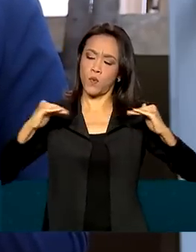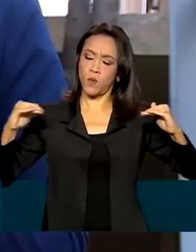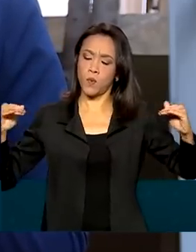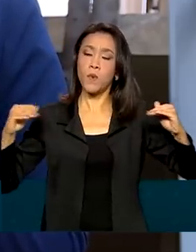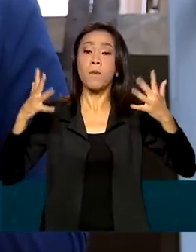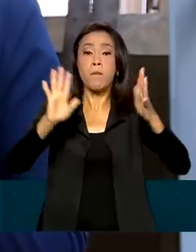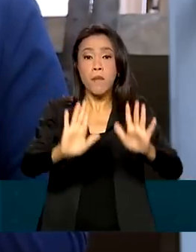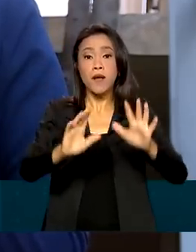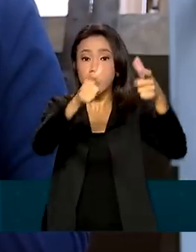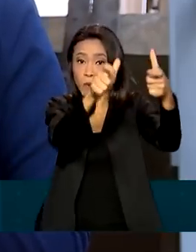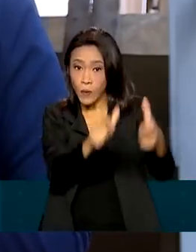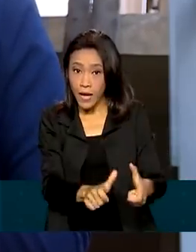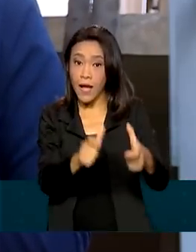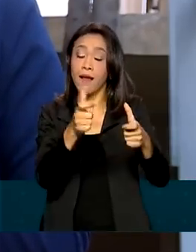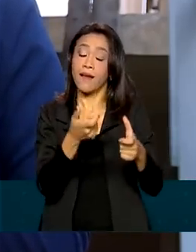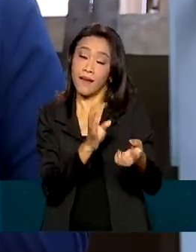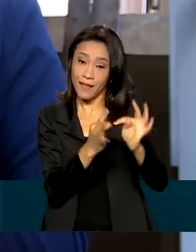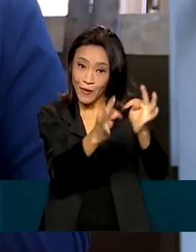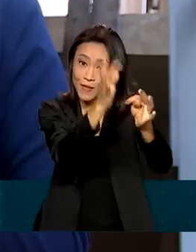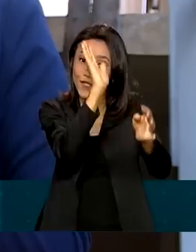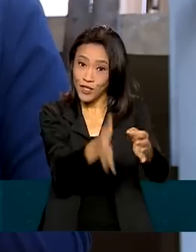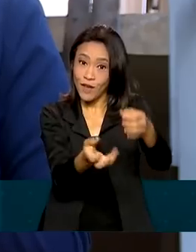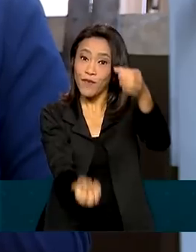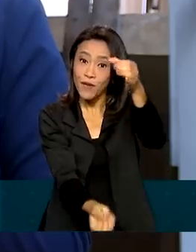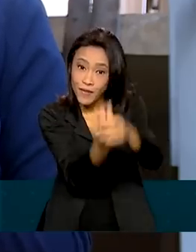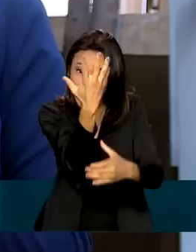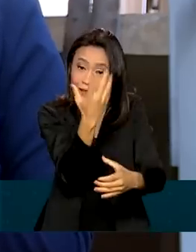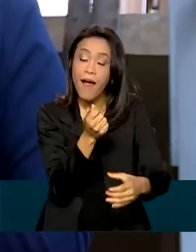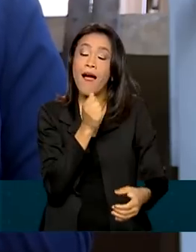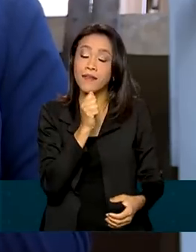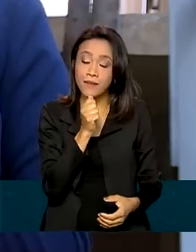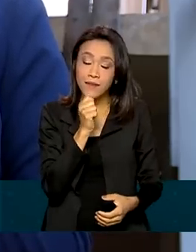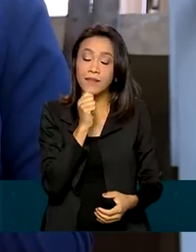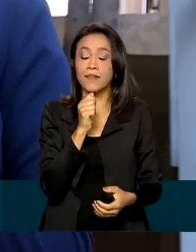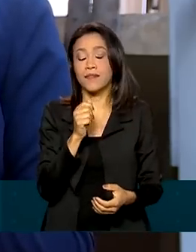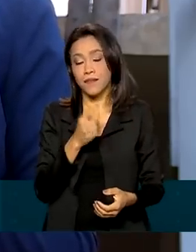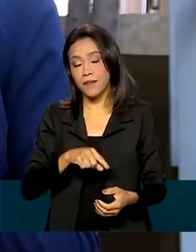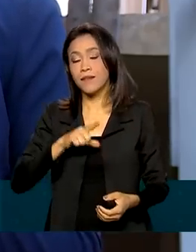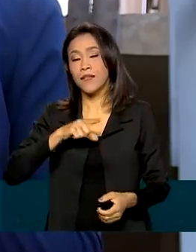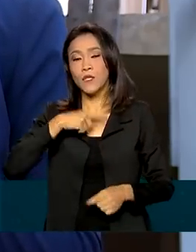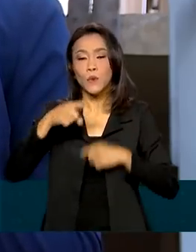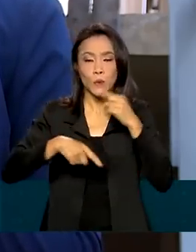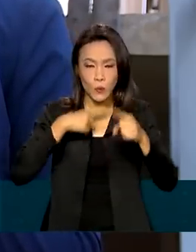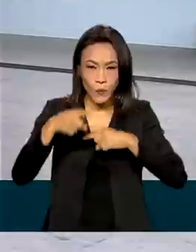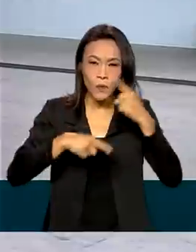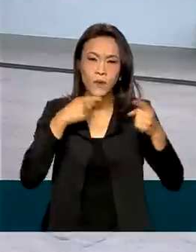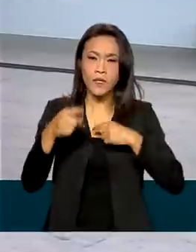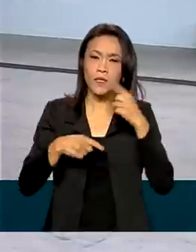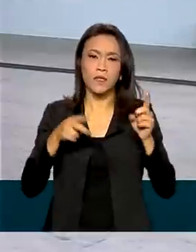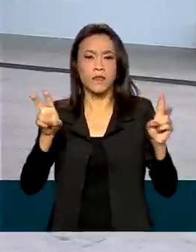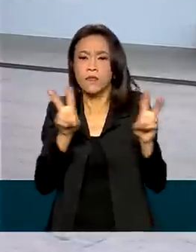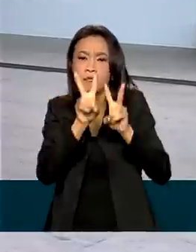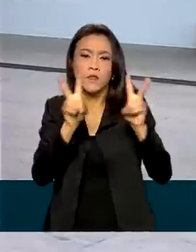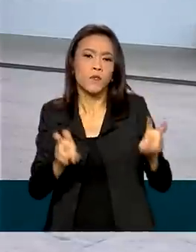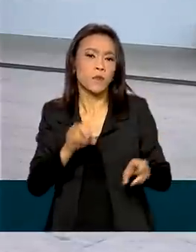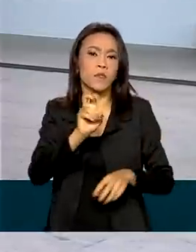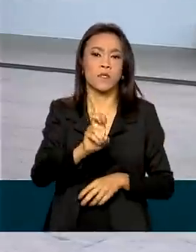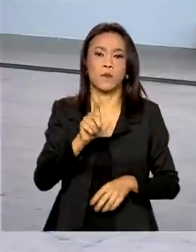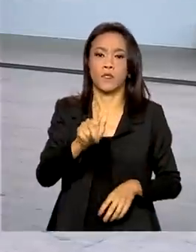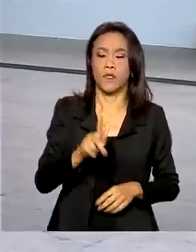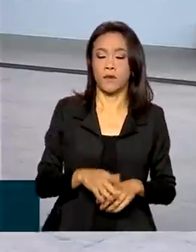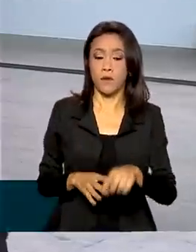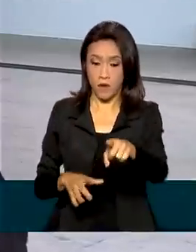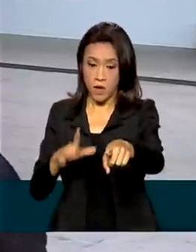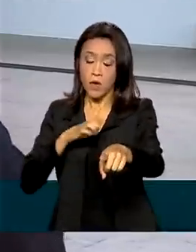onde a tecnologia já foi implementada, ainda há muitas dúvidas sobre o funcionamento. Eu tenho algumas dúvidas, eu não